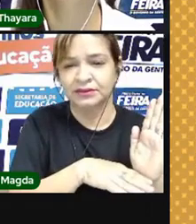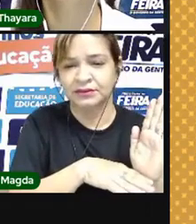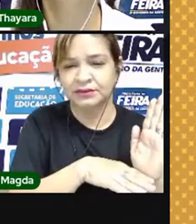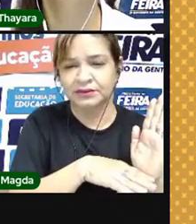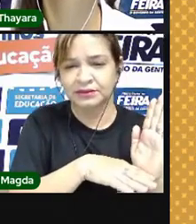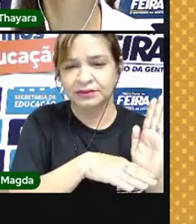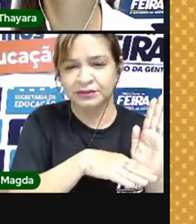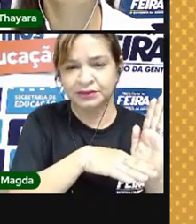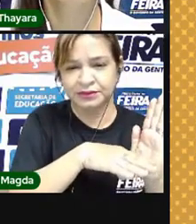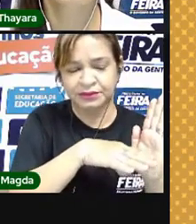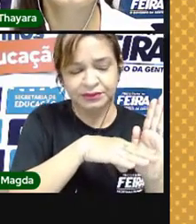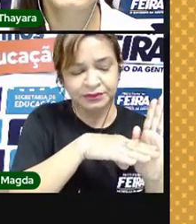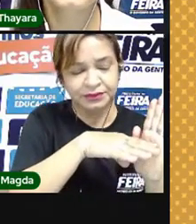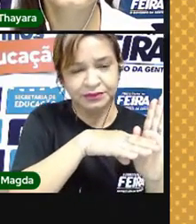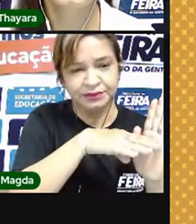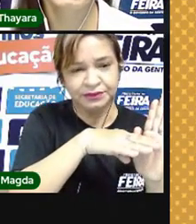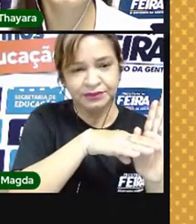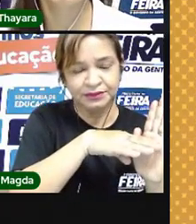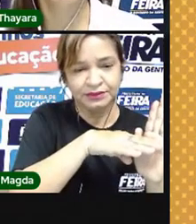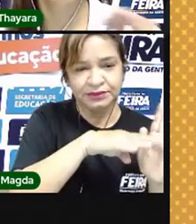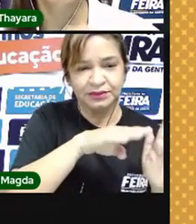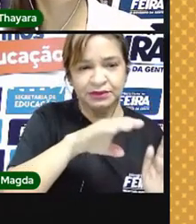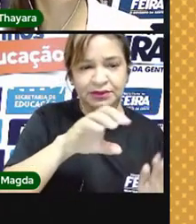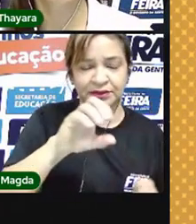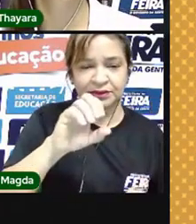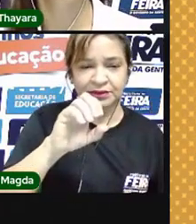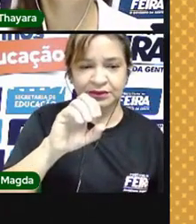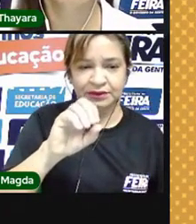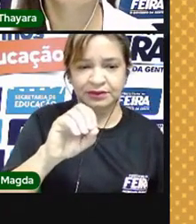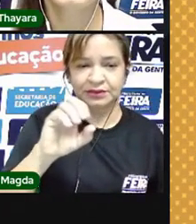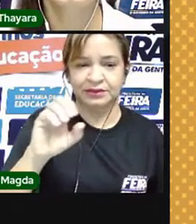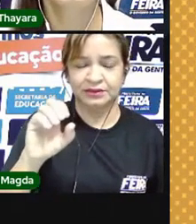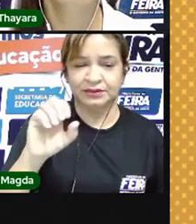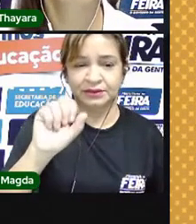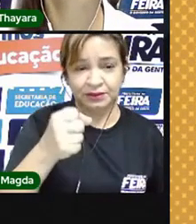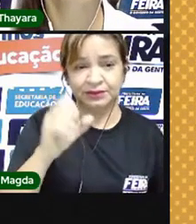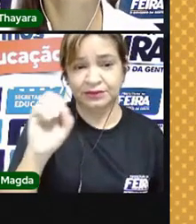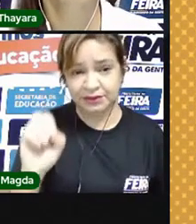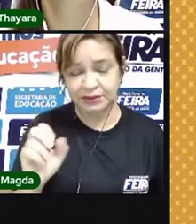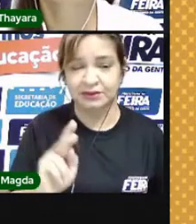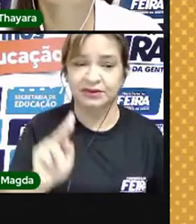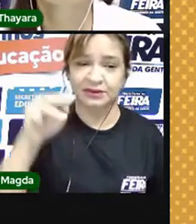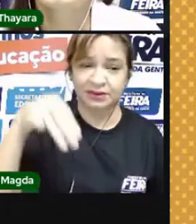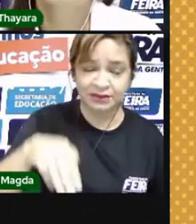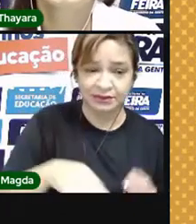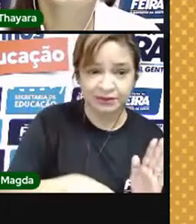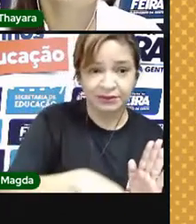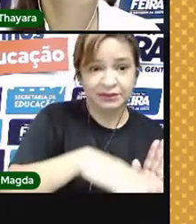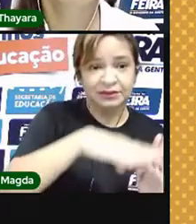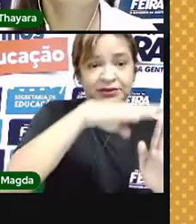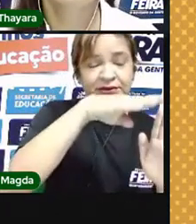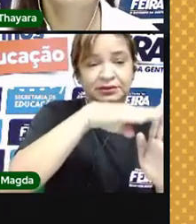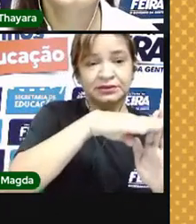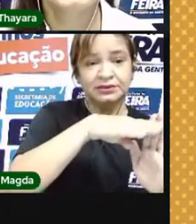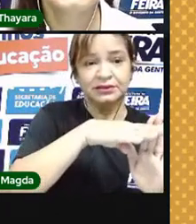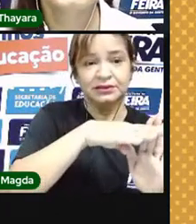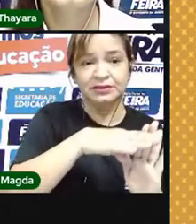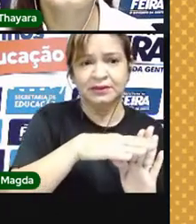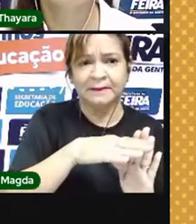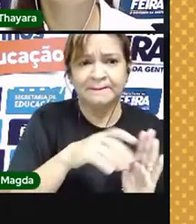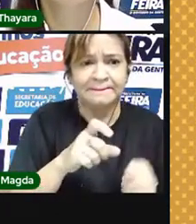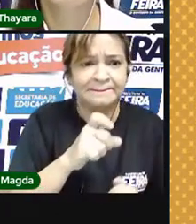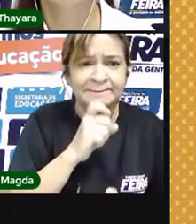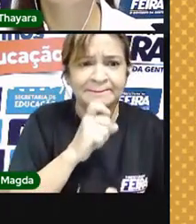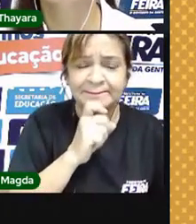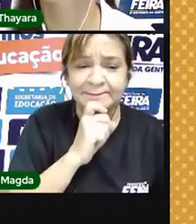80 quilômetros de altura, né? Relacionada ao nível do mar. Então, essa camada, ela é muito fria